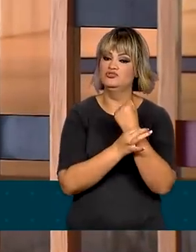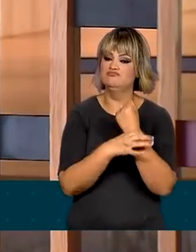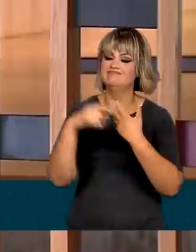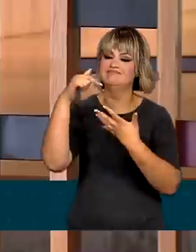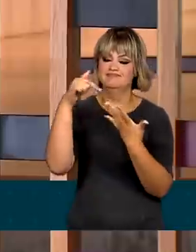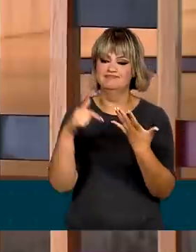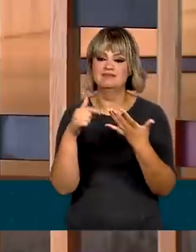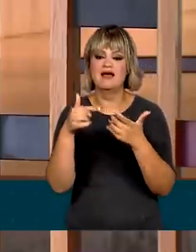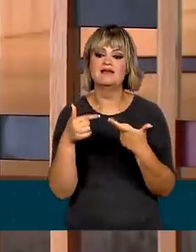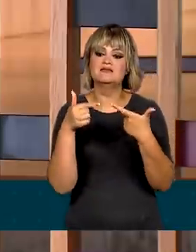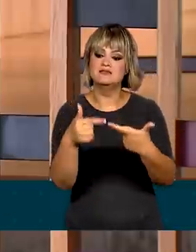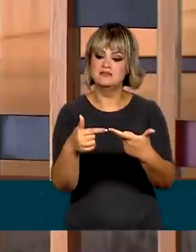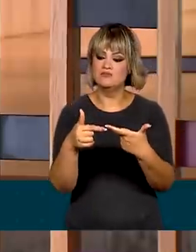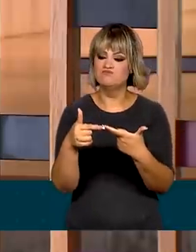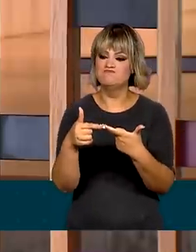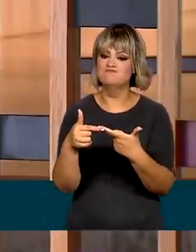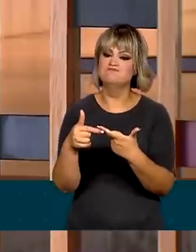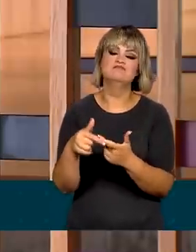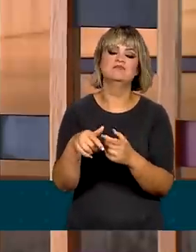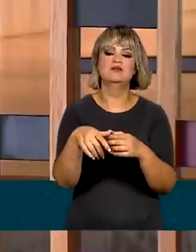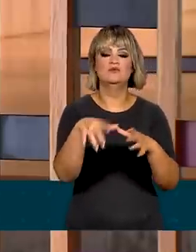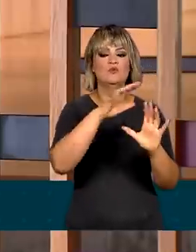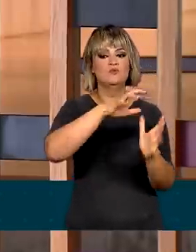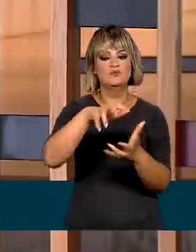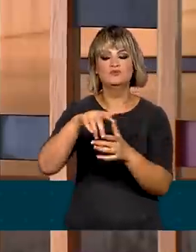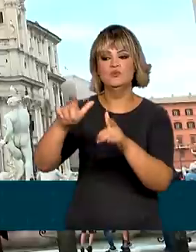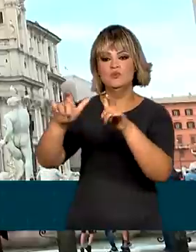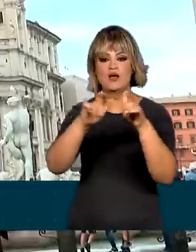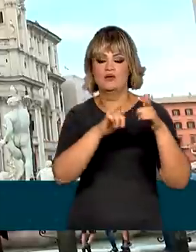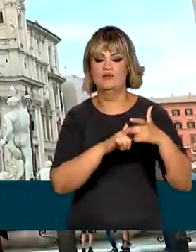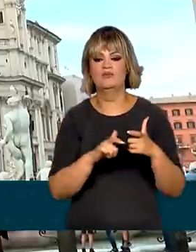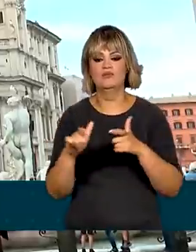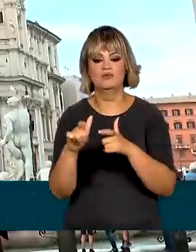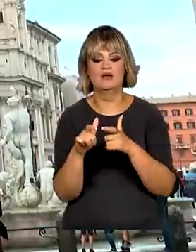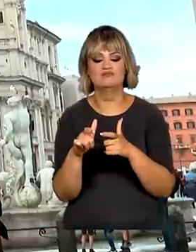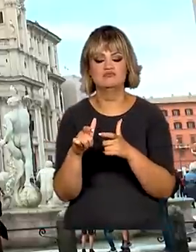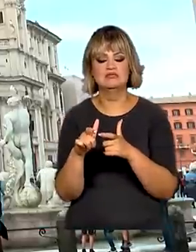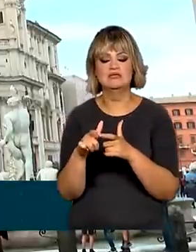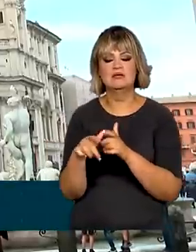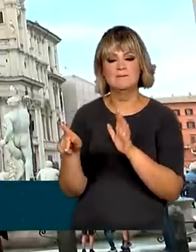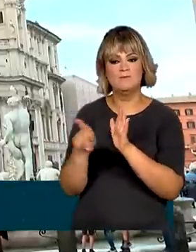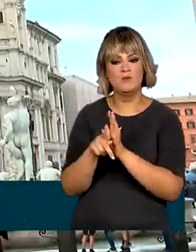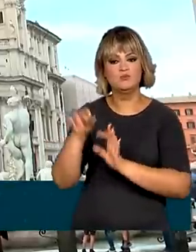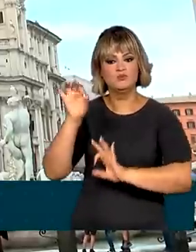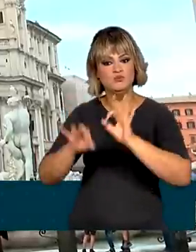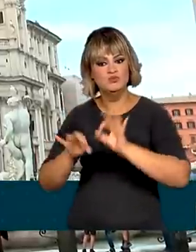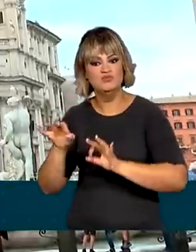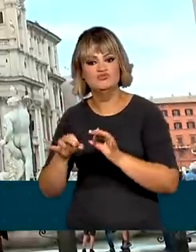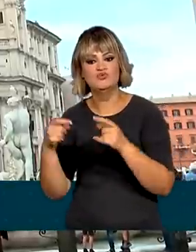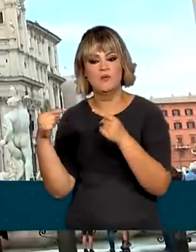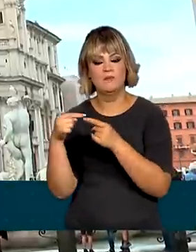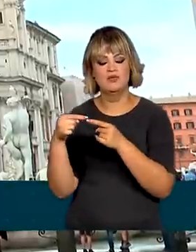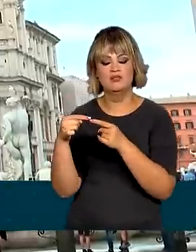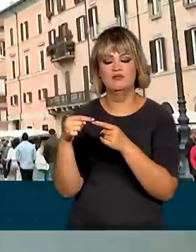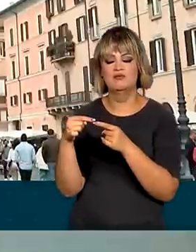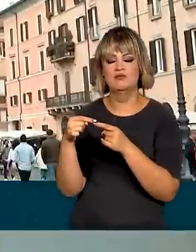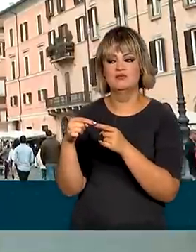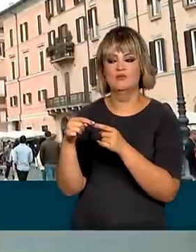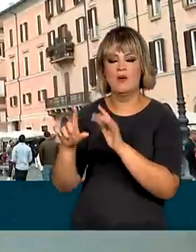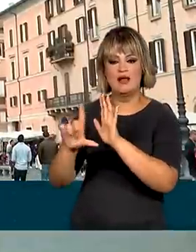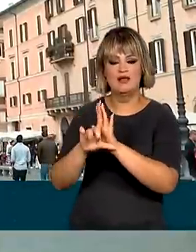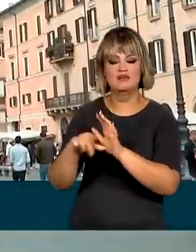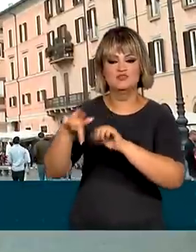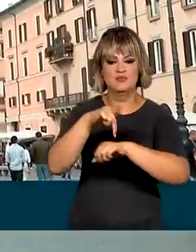realizadas nas mais diferentes partes do mundo, sob regimes jurídicos locais diversos, tenham